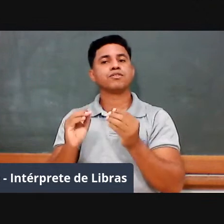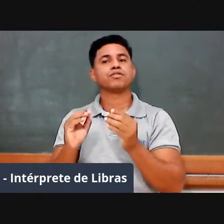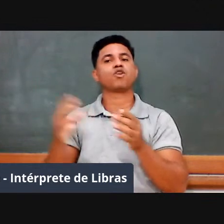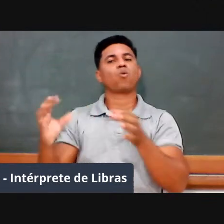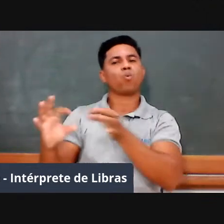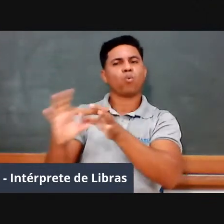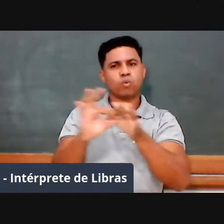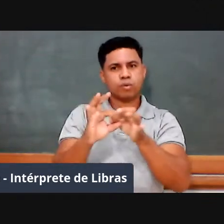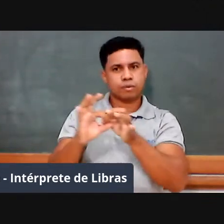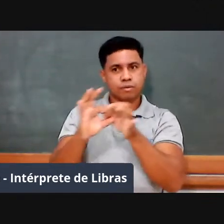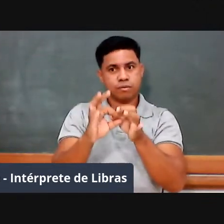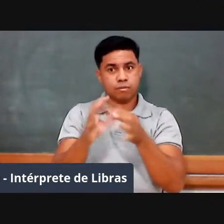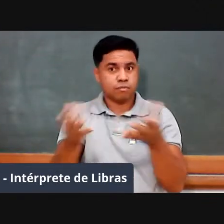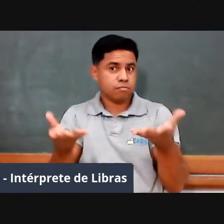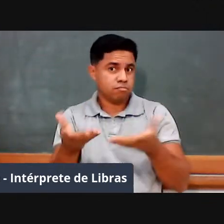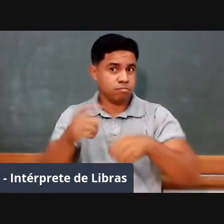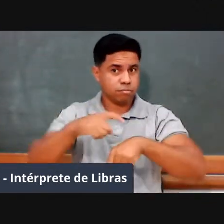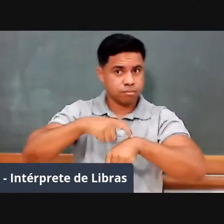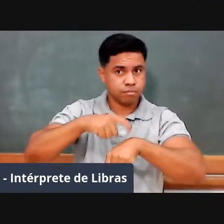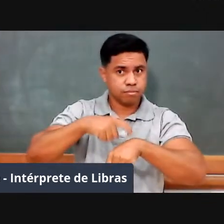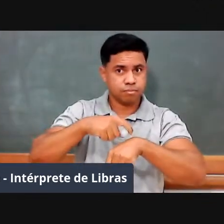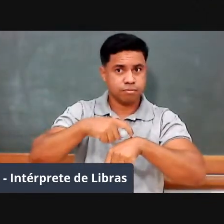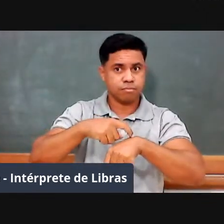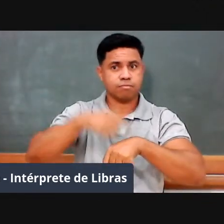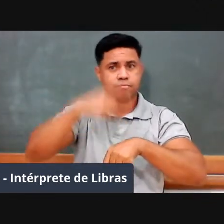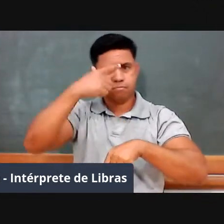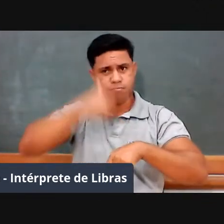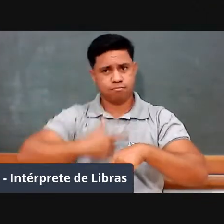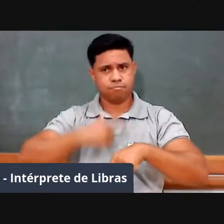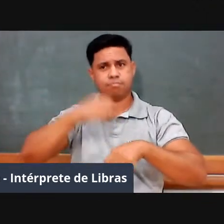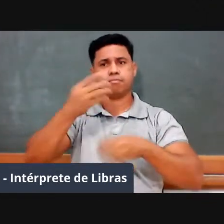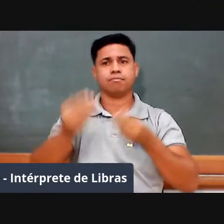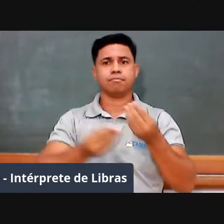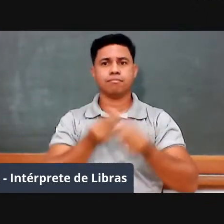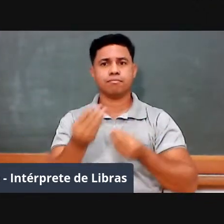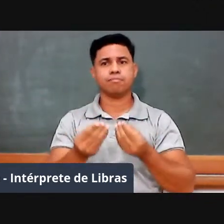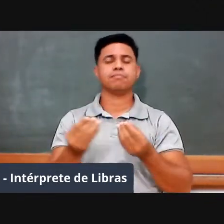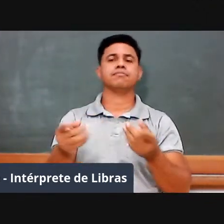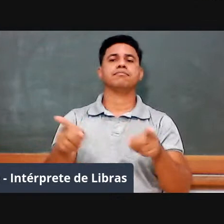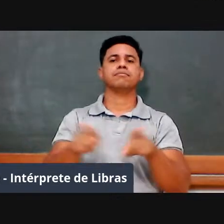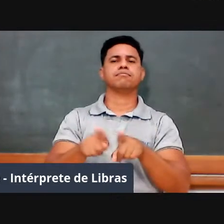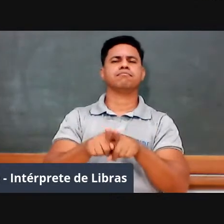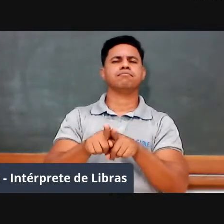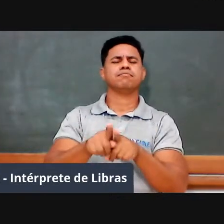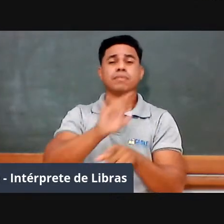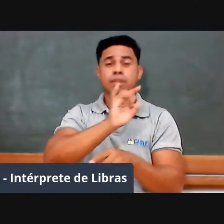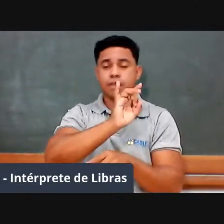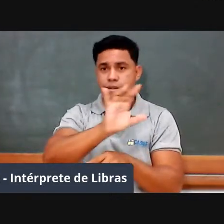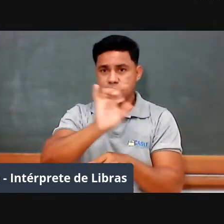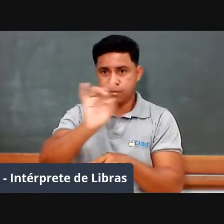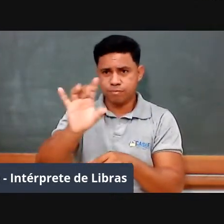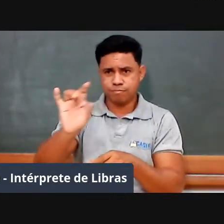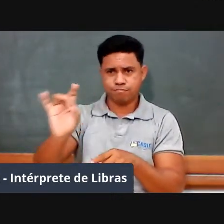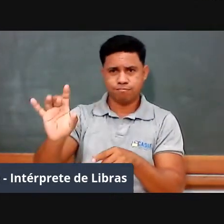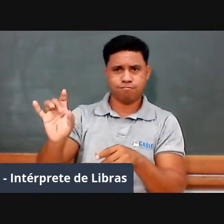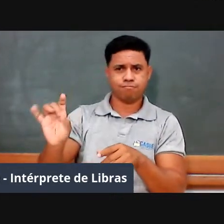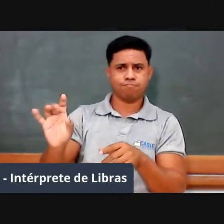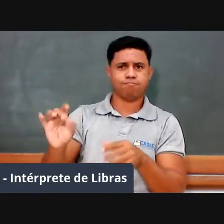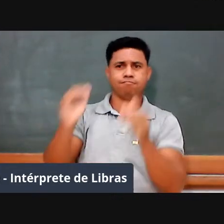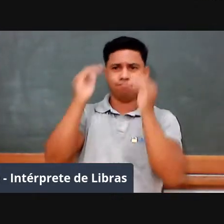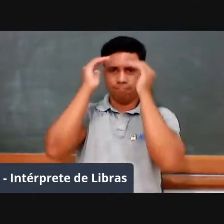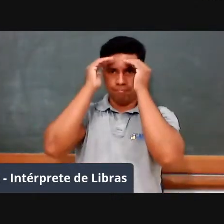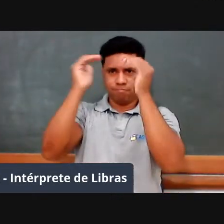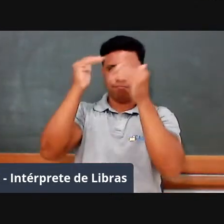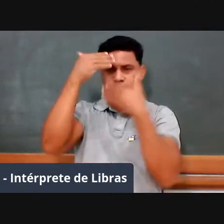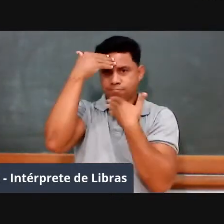discussão e, especial, a gratidão a cada colega, professora e professora